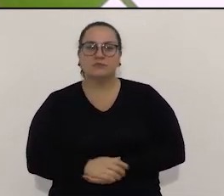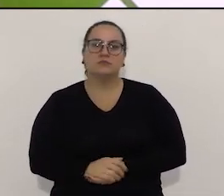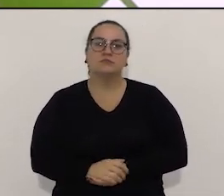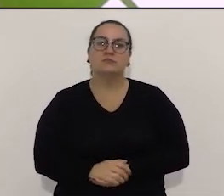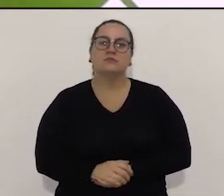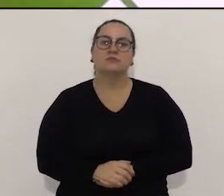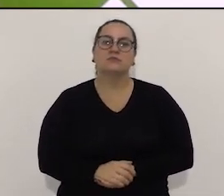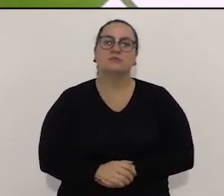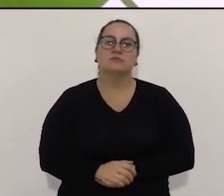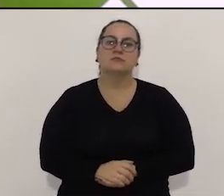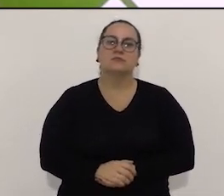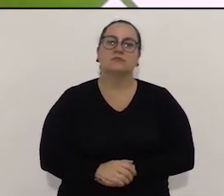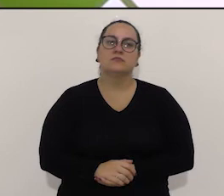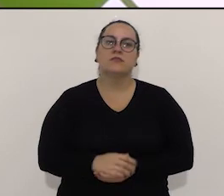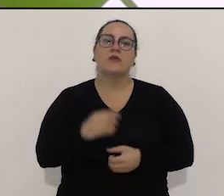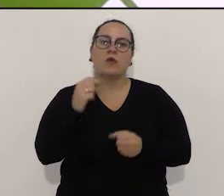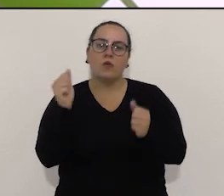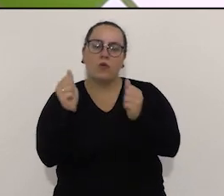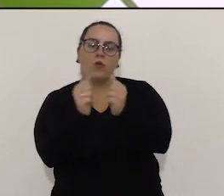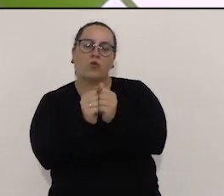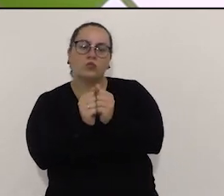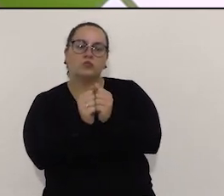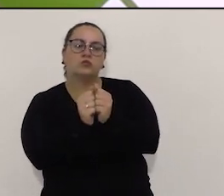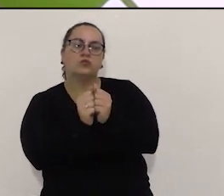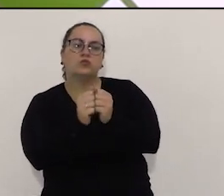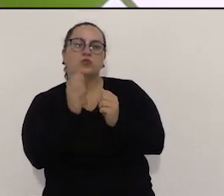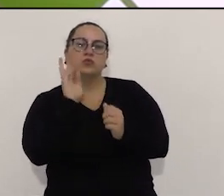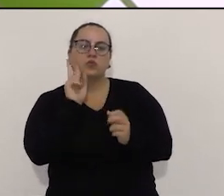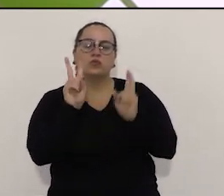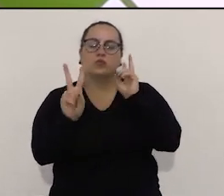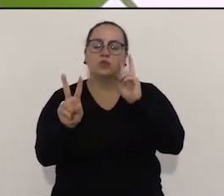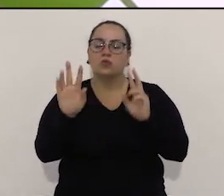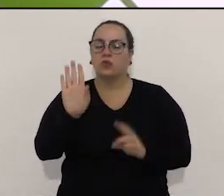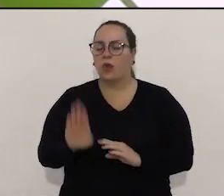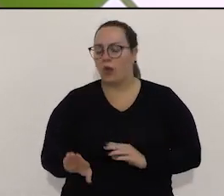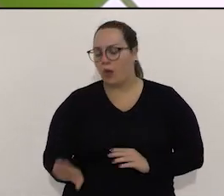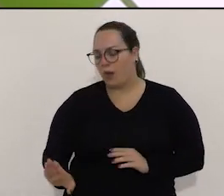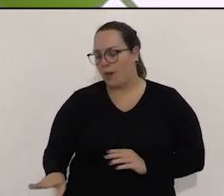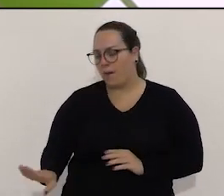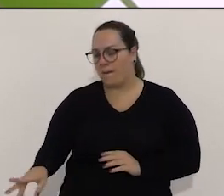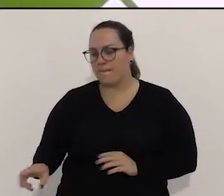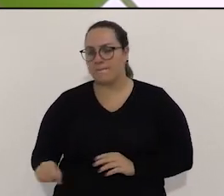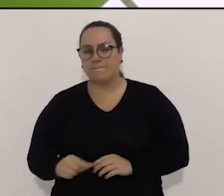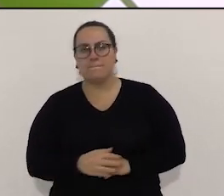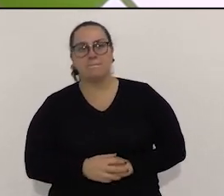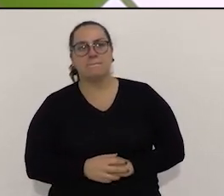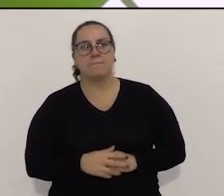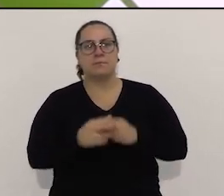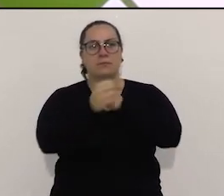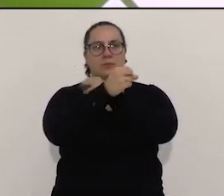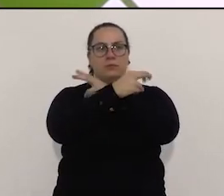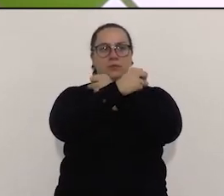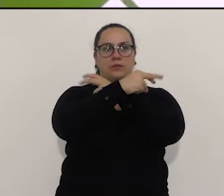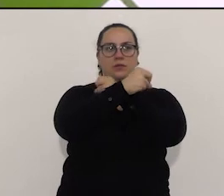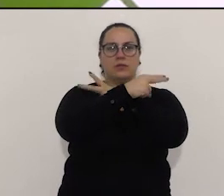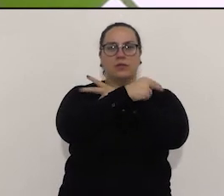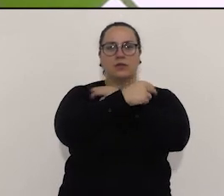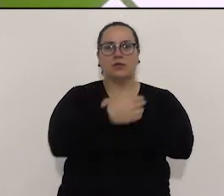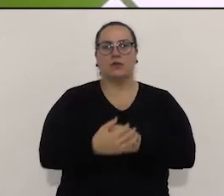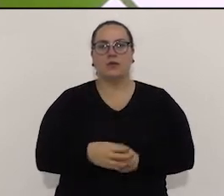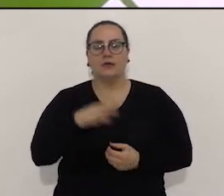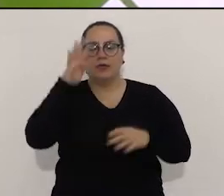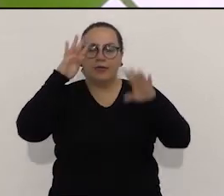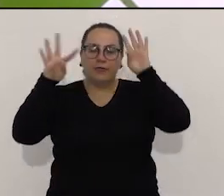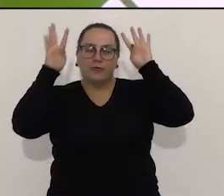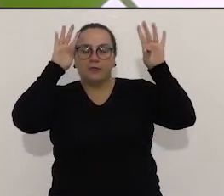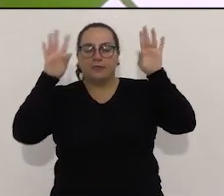NBA exige. Eu vou, com certeza, desenvolver uma parceria nessa área também do basquete. Porque eu acho que pode dar visibilidade para a Varé, e não só para